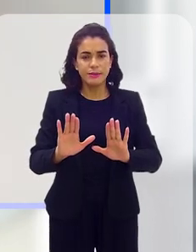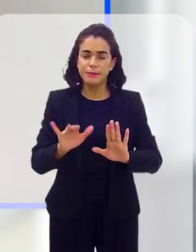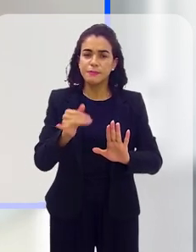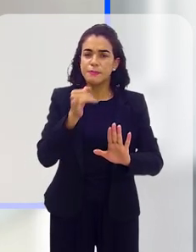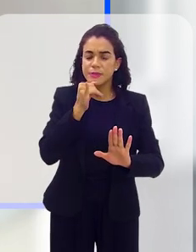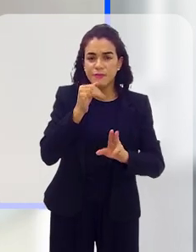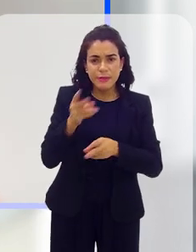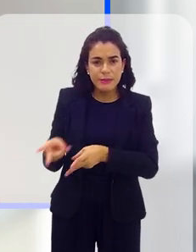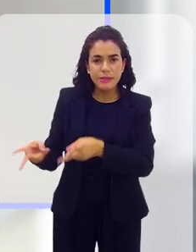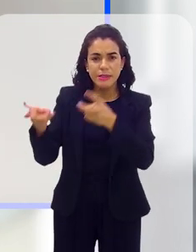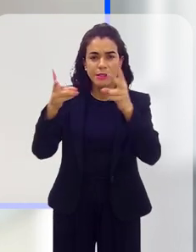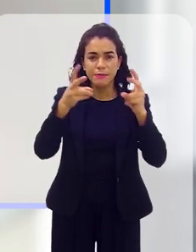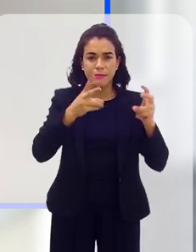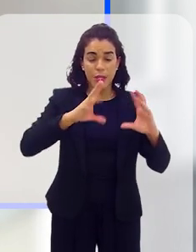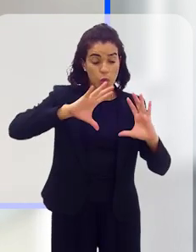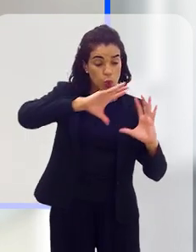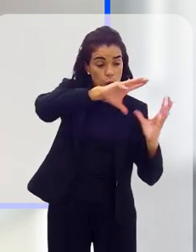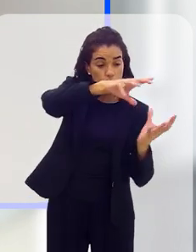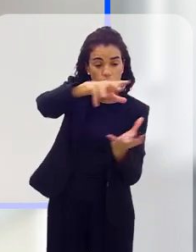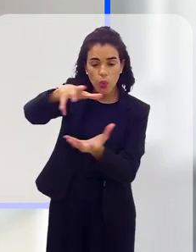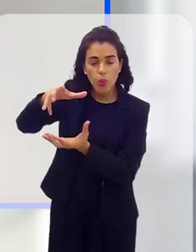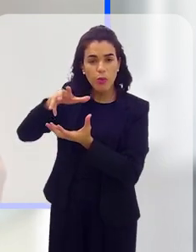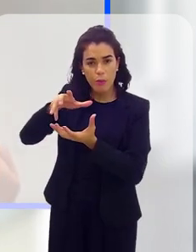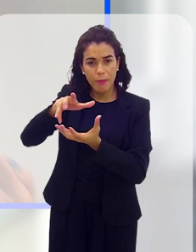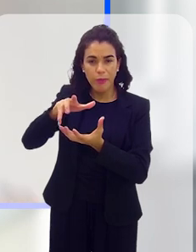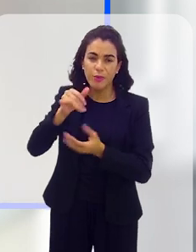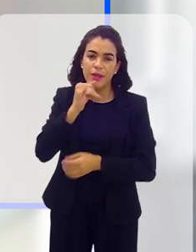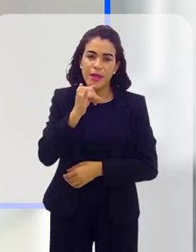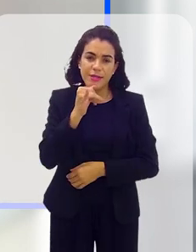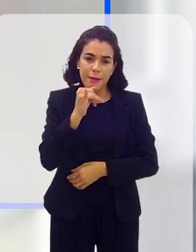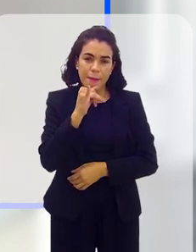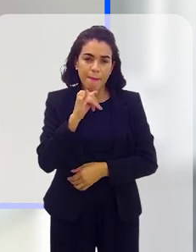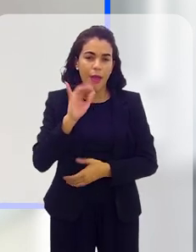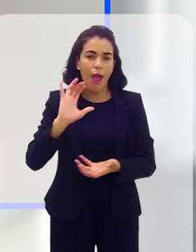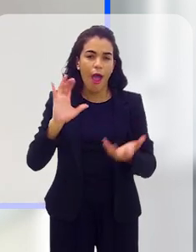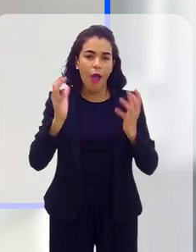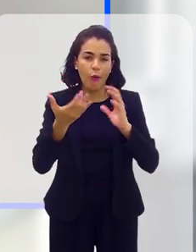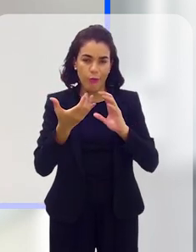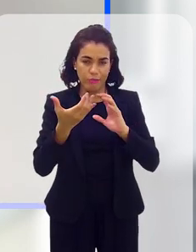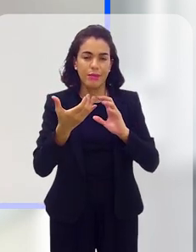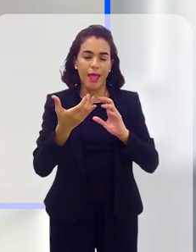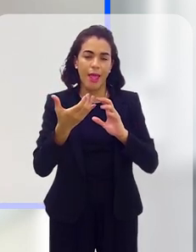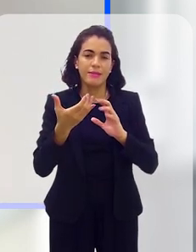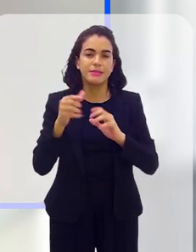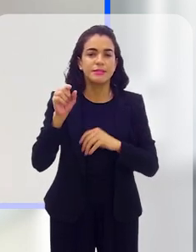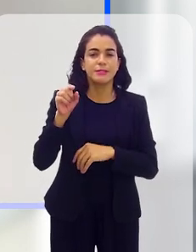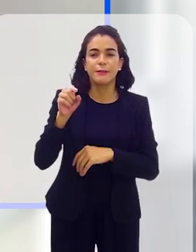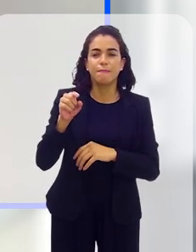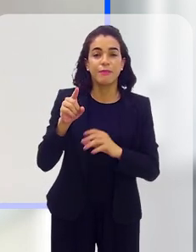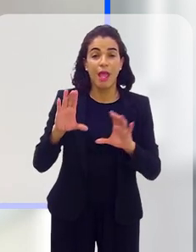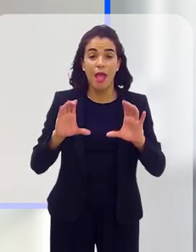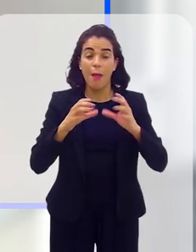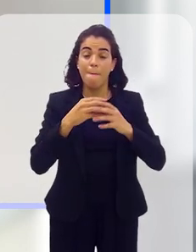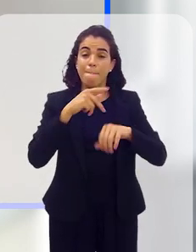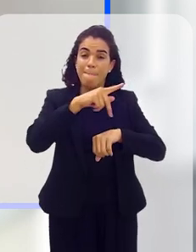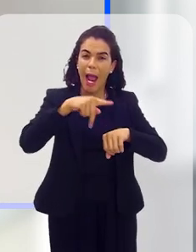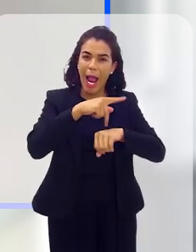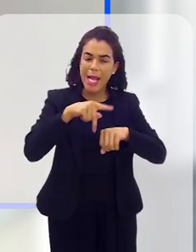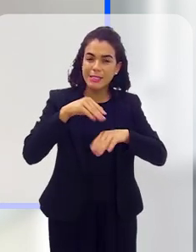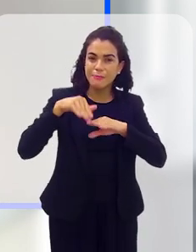você vê que no mundo, a exemplo do que acontece com os tigres asiáticos,